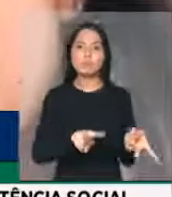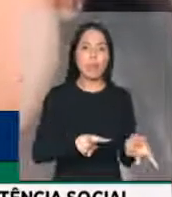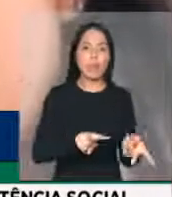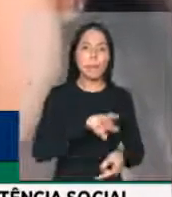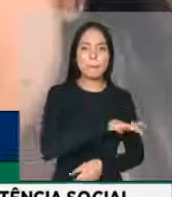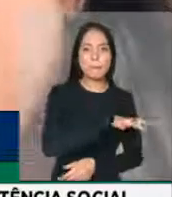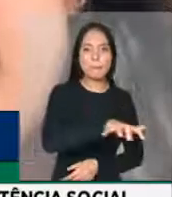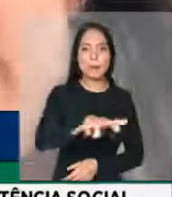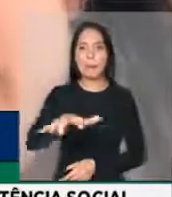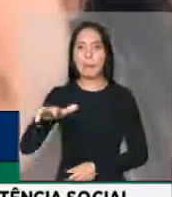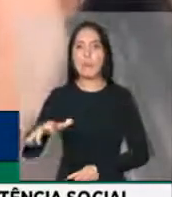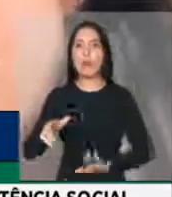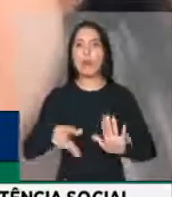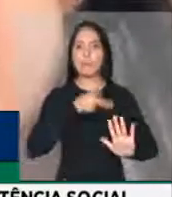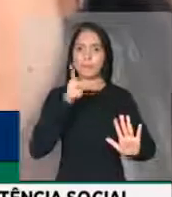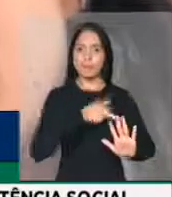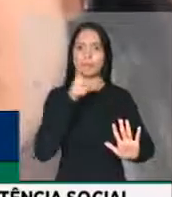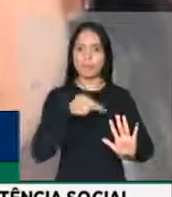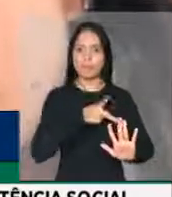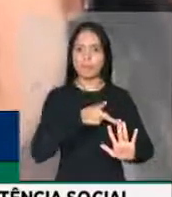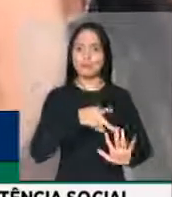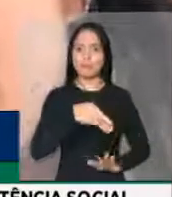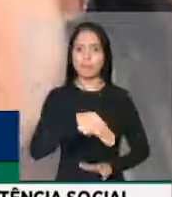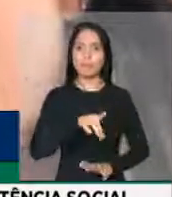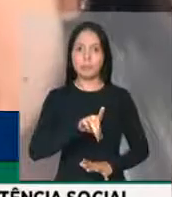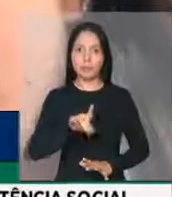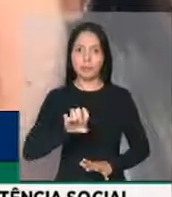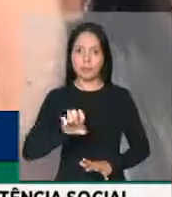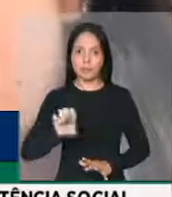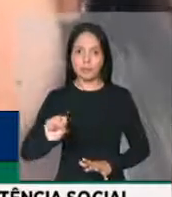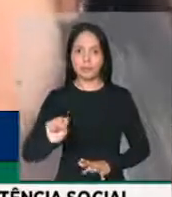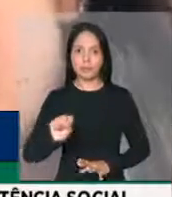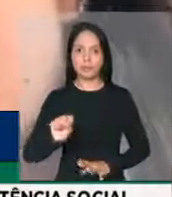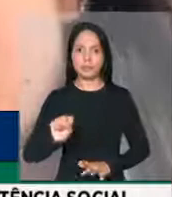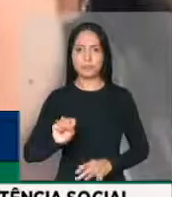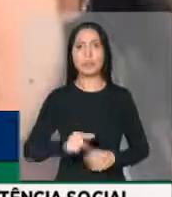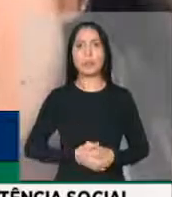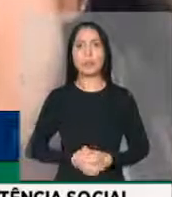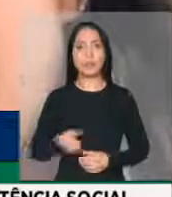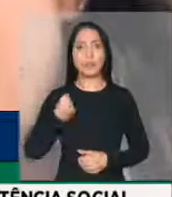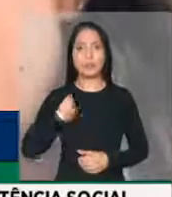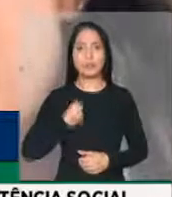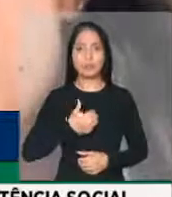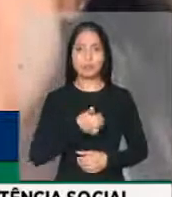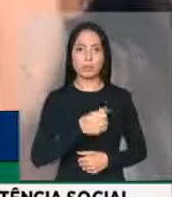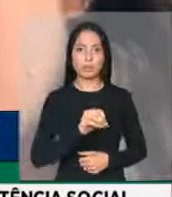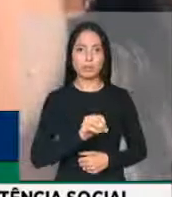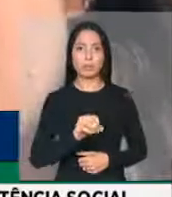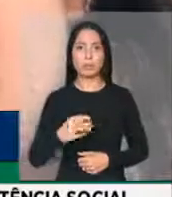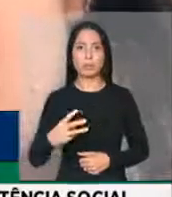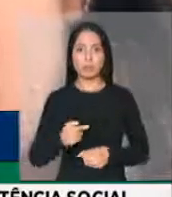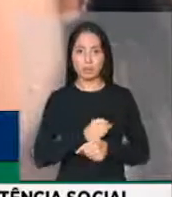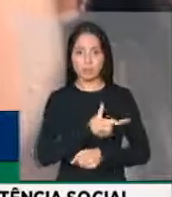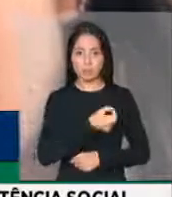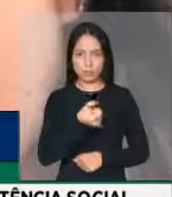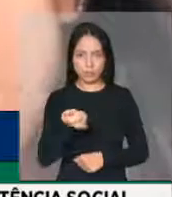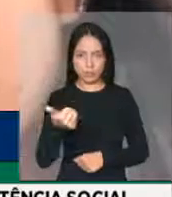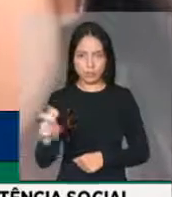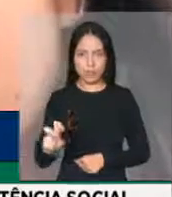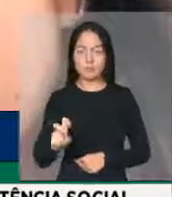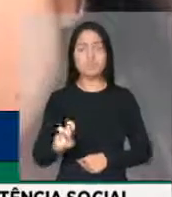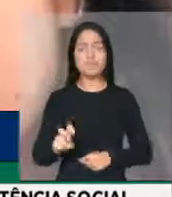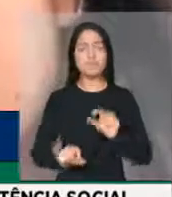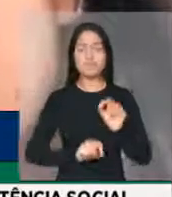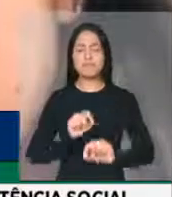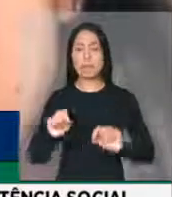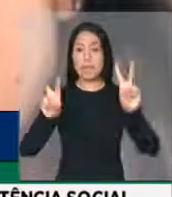financiamento da portaria do MDS, número 113 de 2015. Essa medida se faz necessária para dar maior agilidade aos gestores que sabem